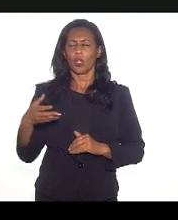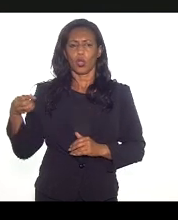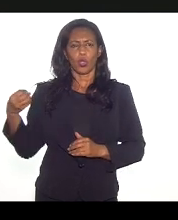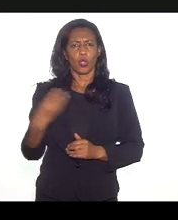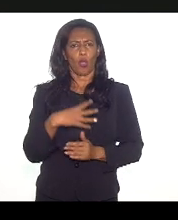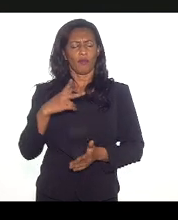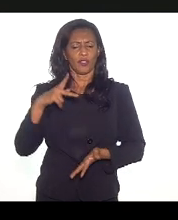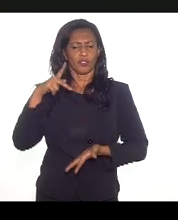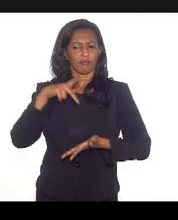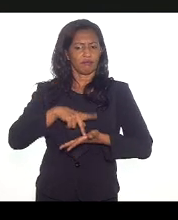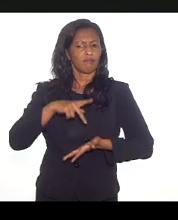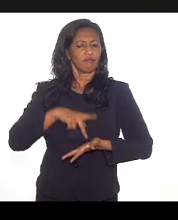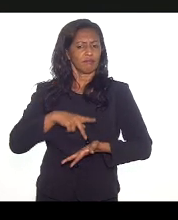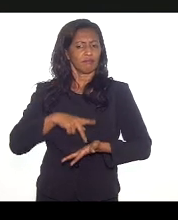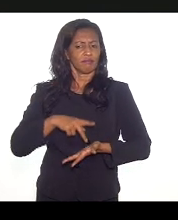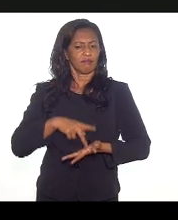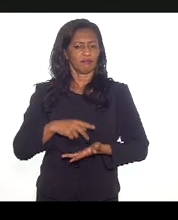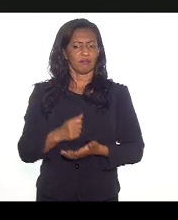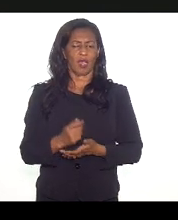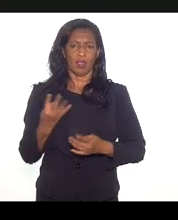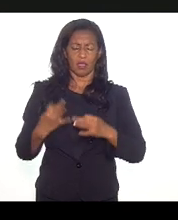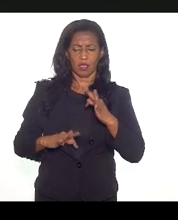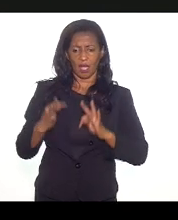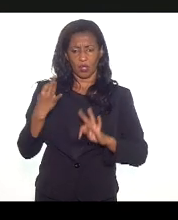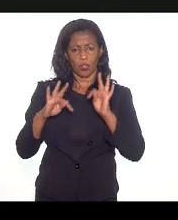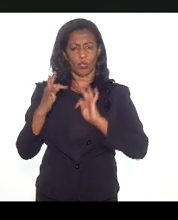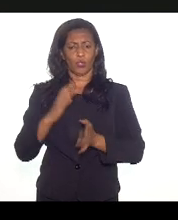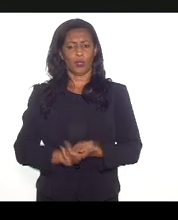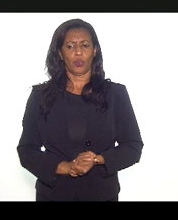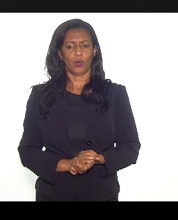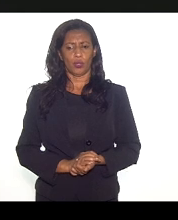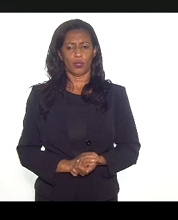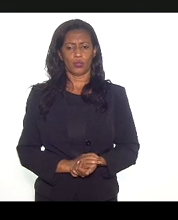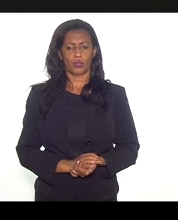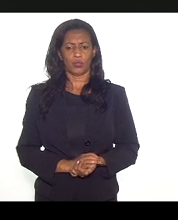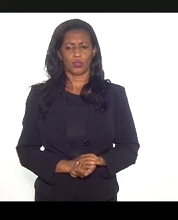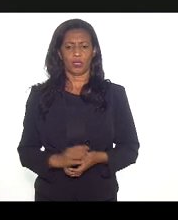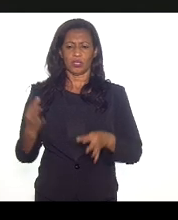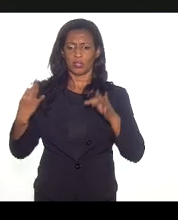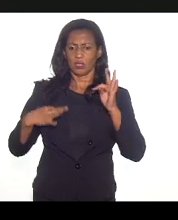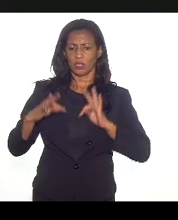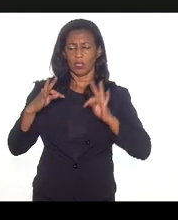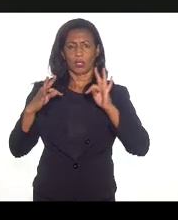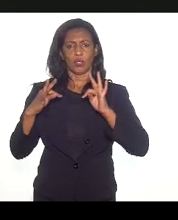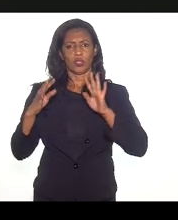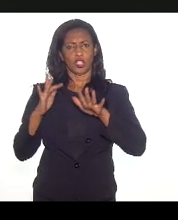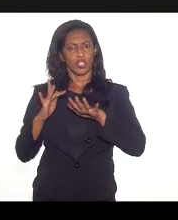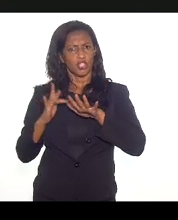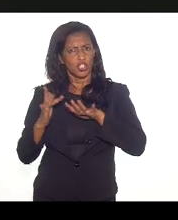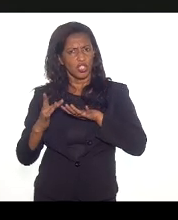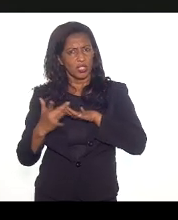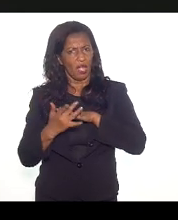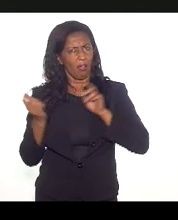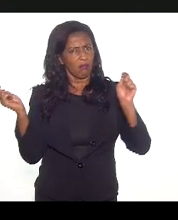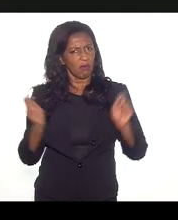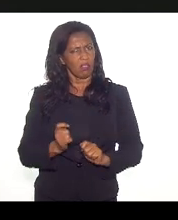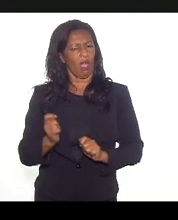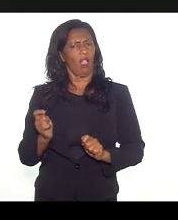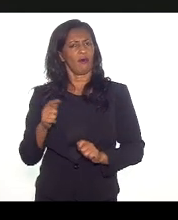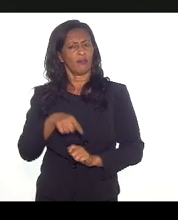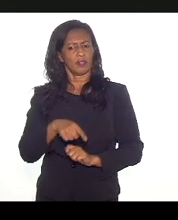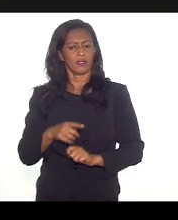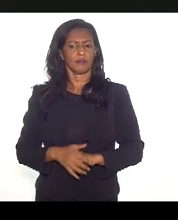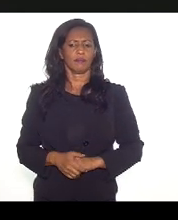realidades do ponto de vista tecnológico, das tecnologias digitais, que teria também facilitado esse